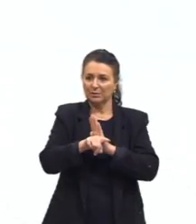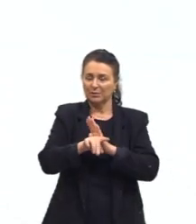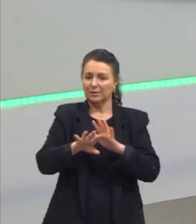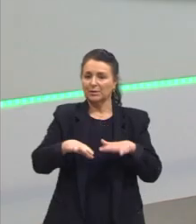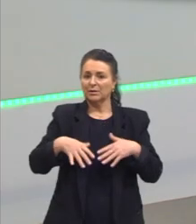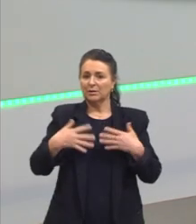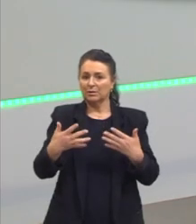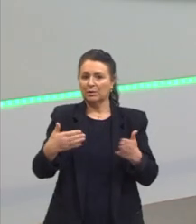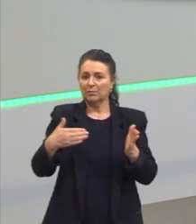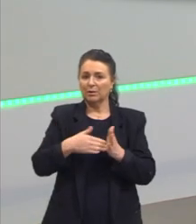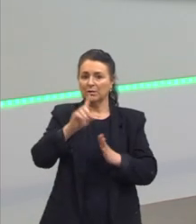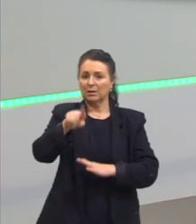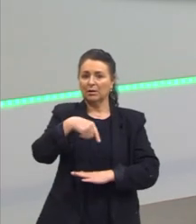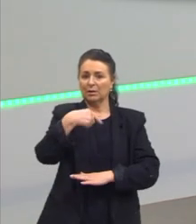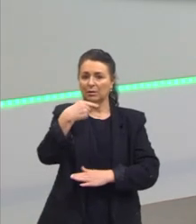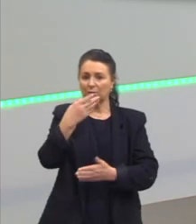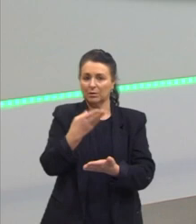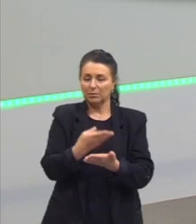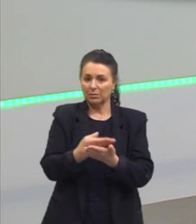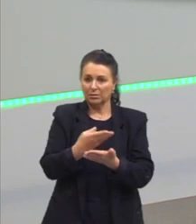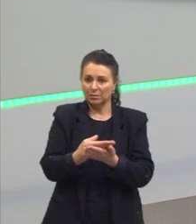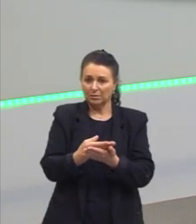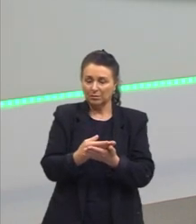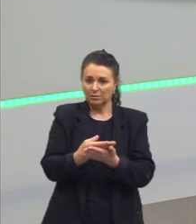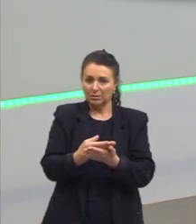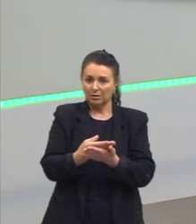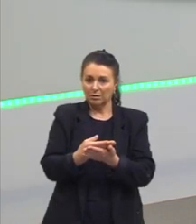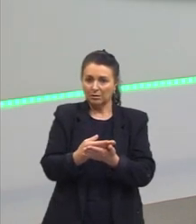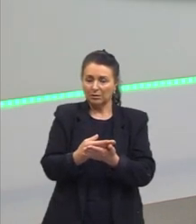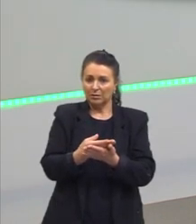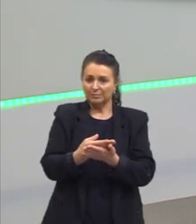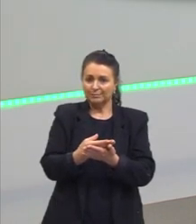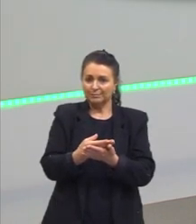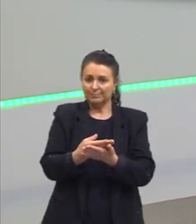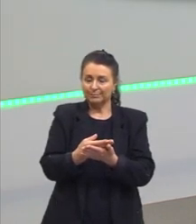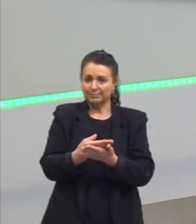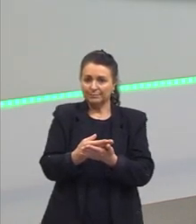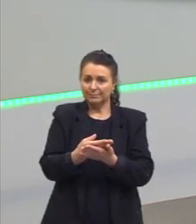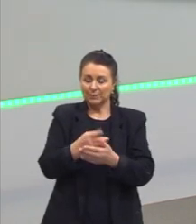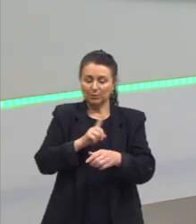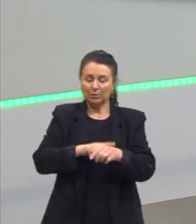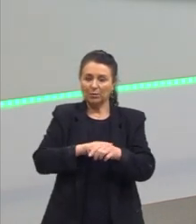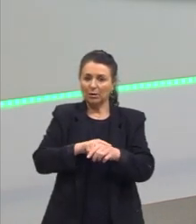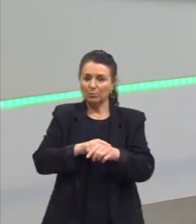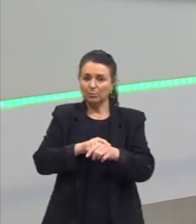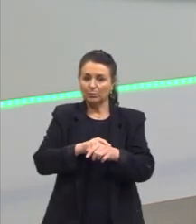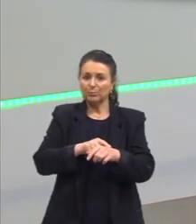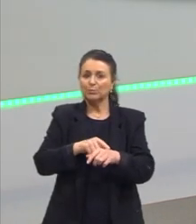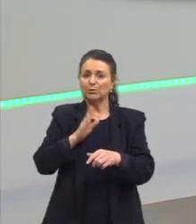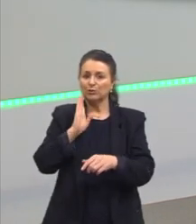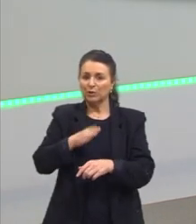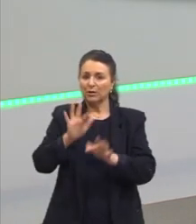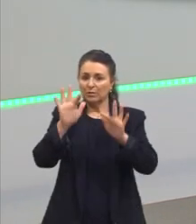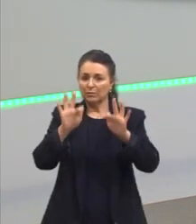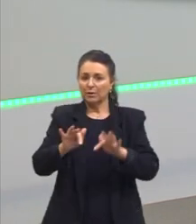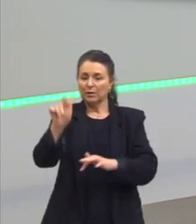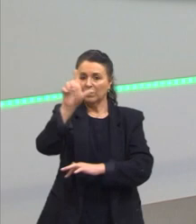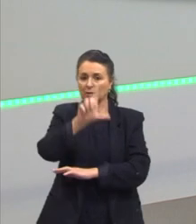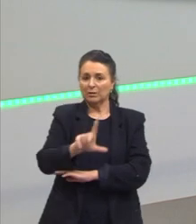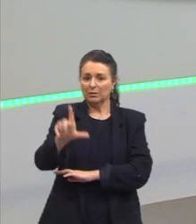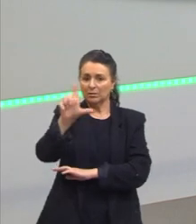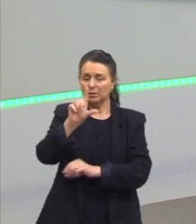Então, gente, até a próxima aula. Já estou aqui passadíssima da conta do horário, mas eu acho que é isso aí. Literatura, né,